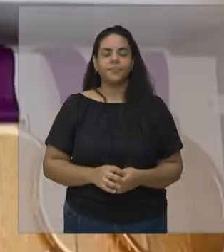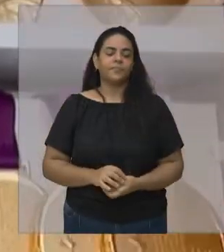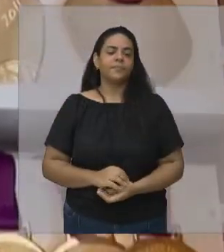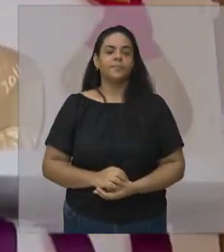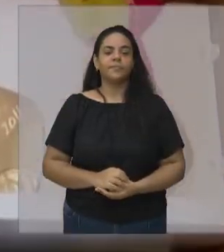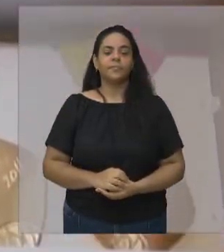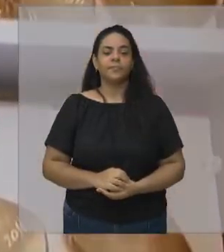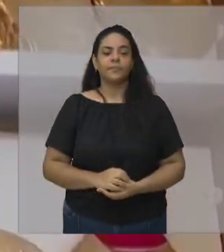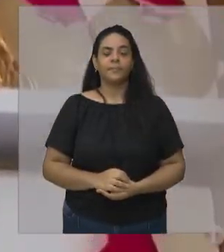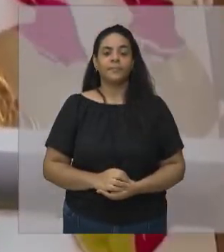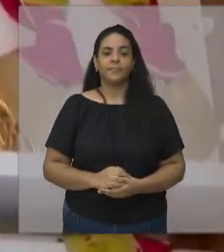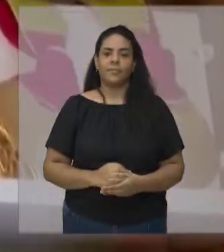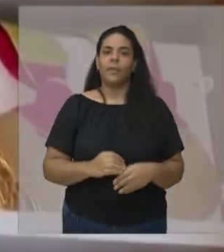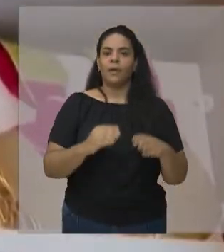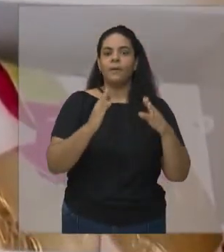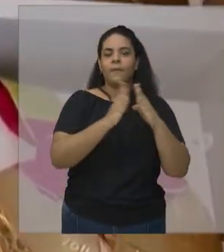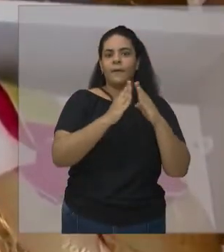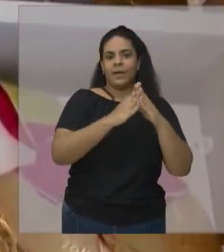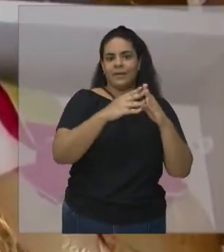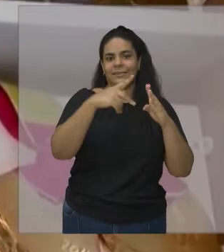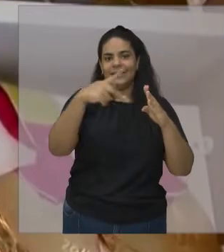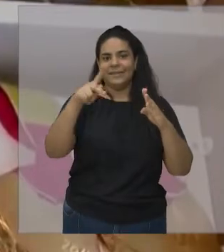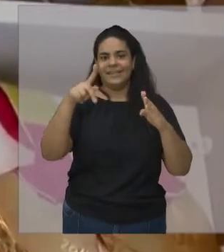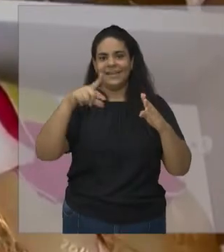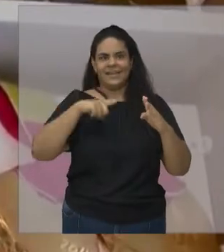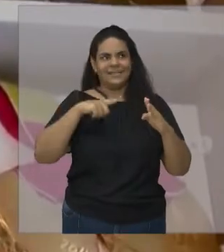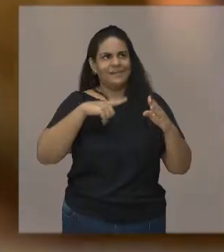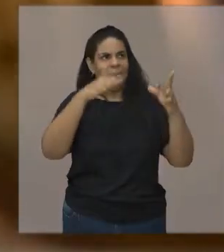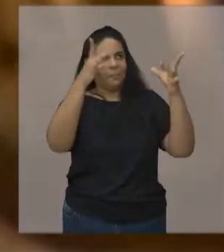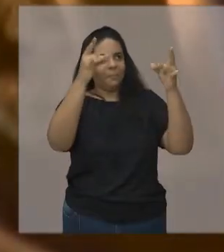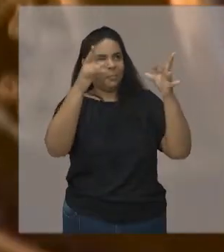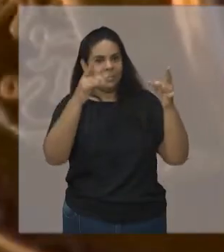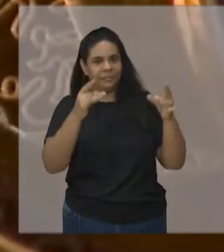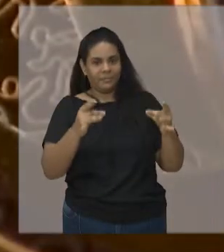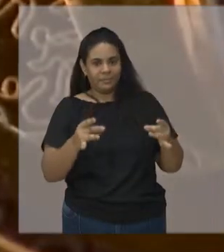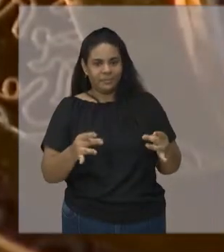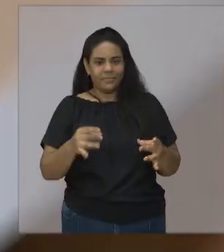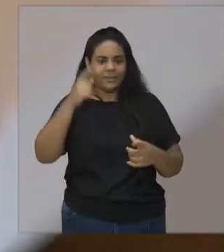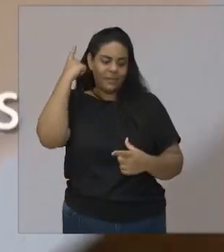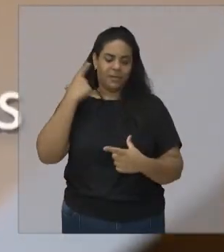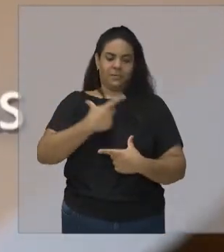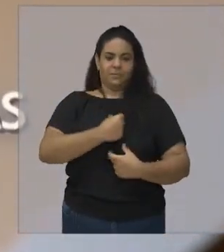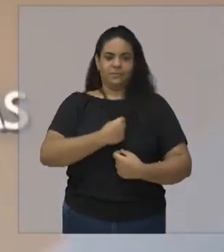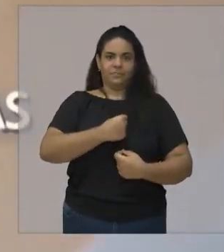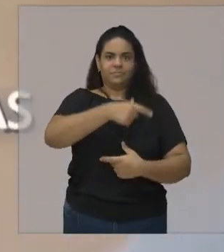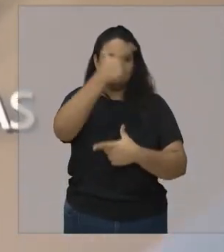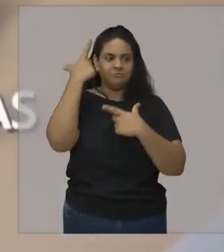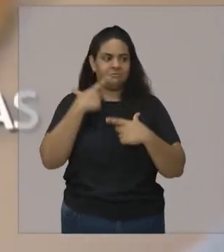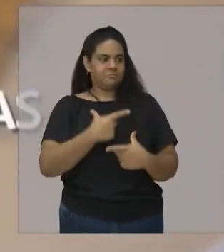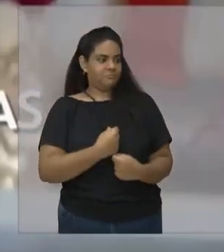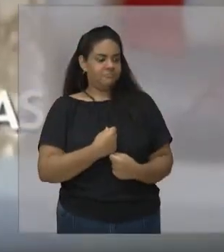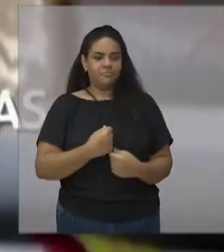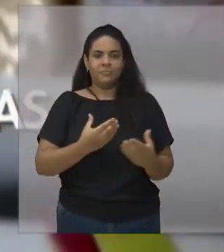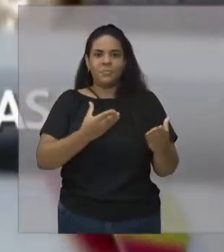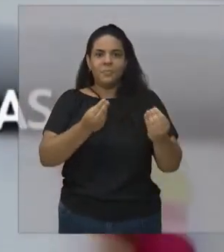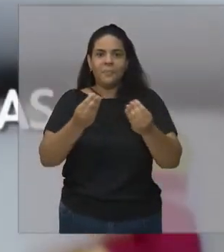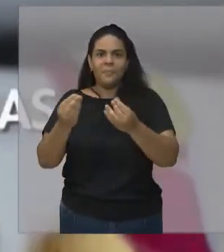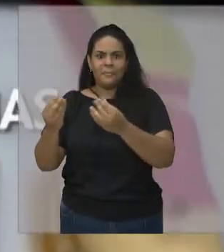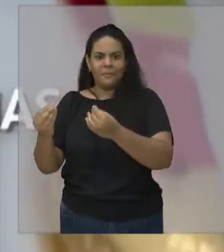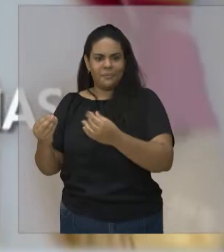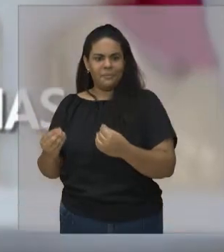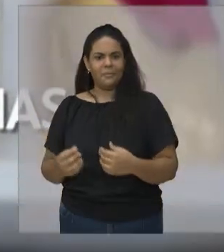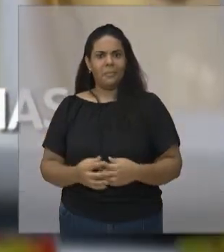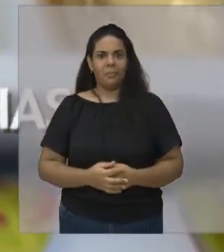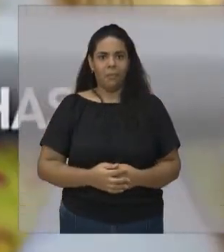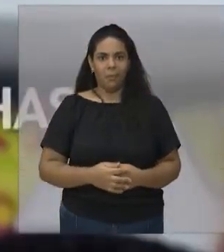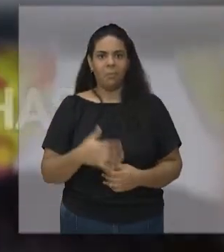Na casa dele, parte da decoração é de medalhas. Em Jogos Parapanamericanos, são 33 ouros em